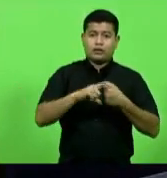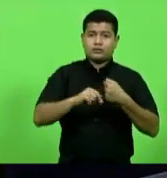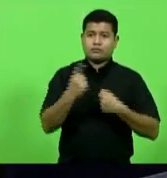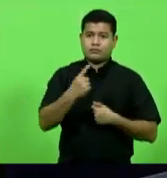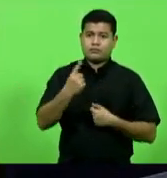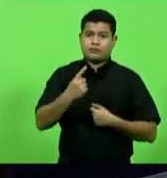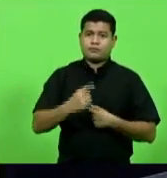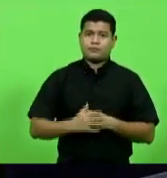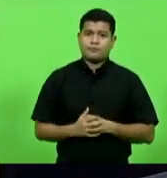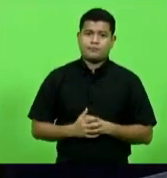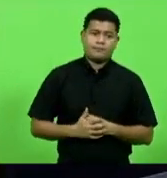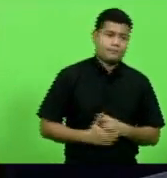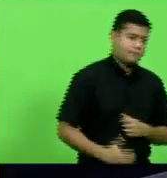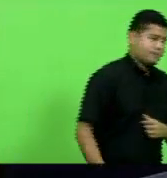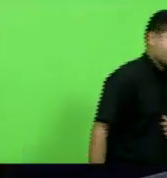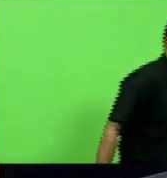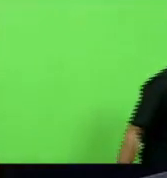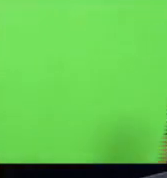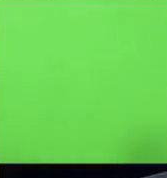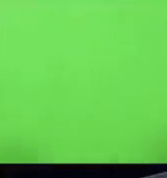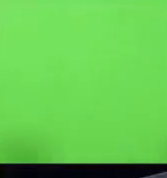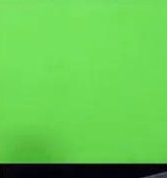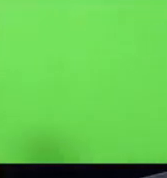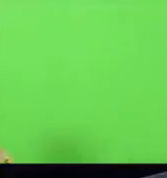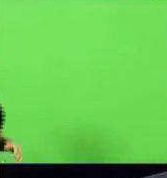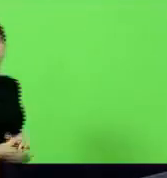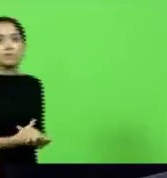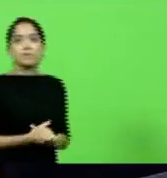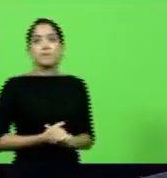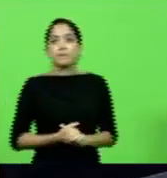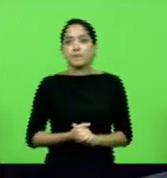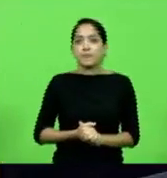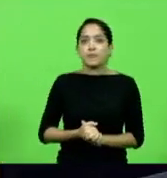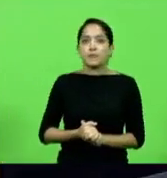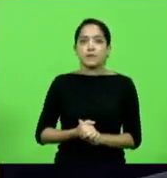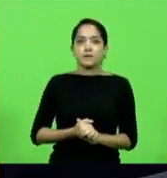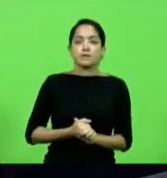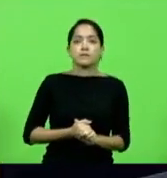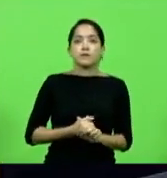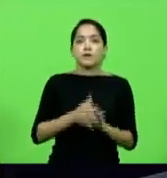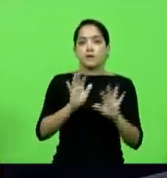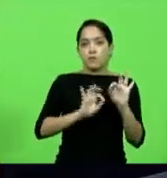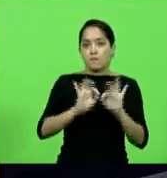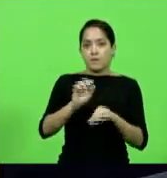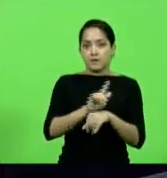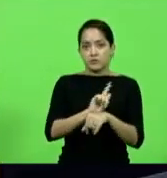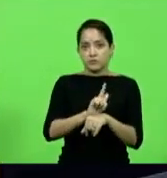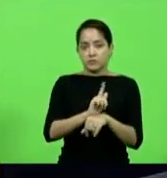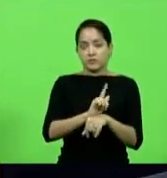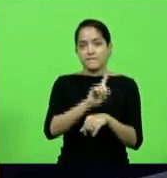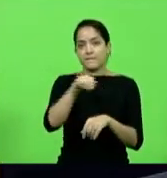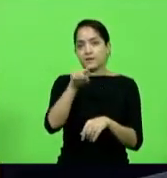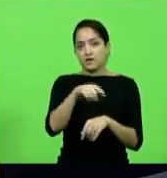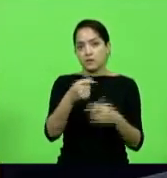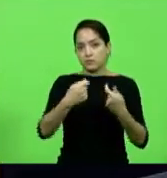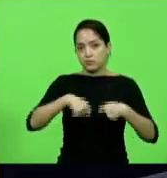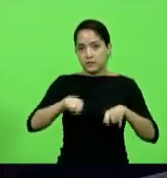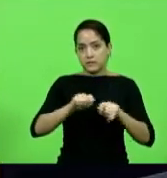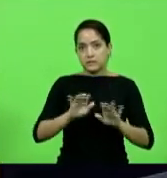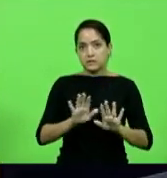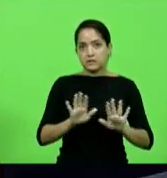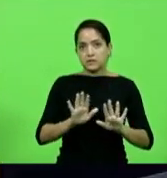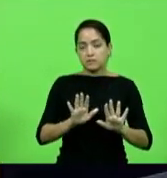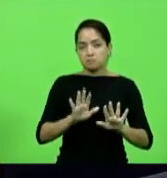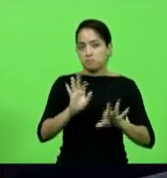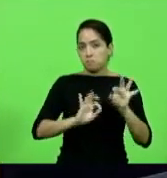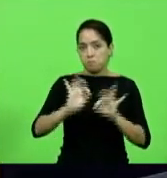para a gente entender fica obrigatório o estabelecimento de um plano de gerenciamento vetado não precisa não precisa um